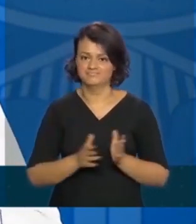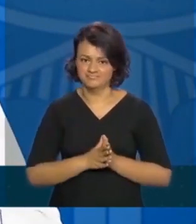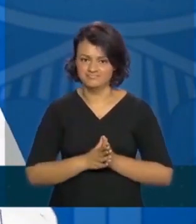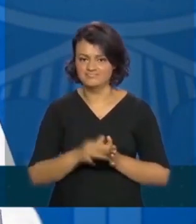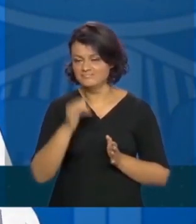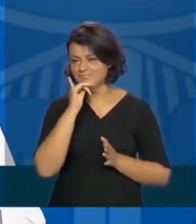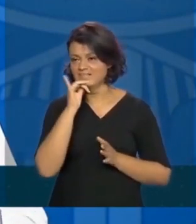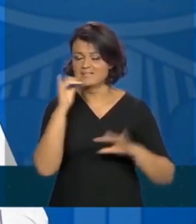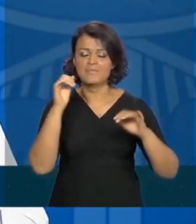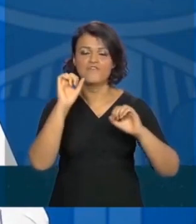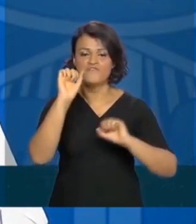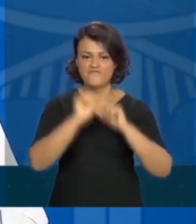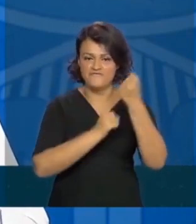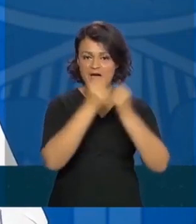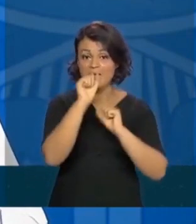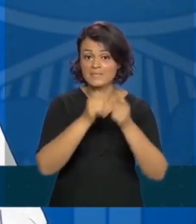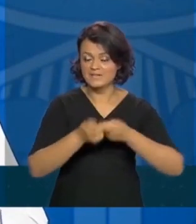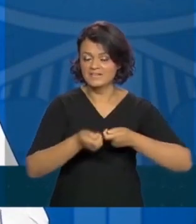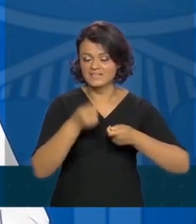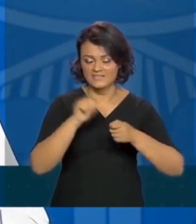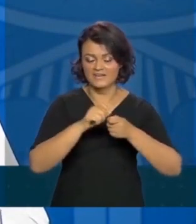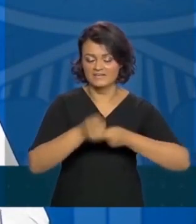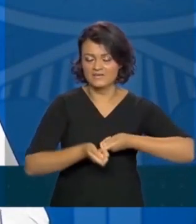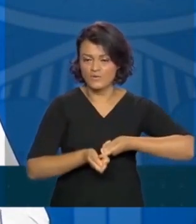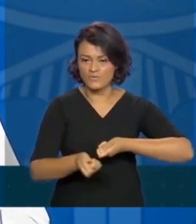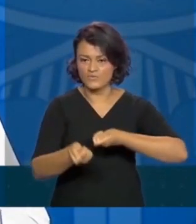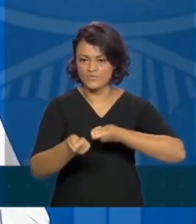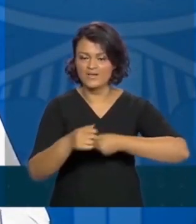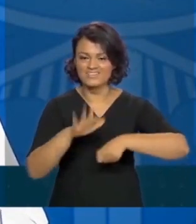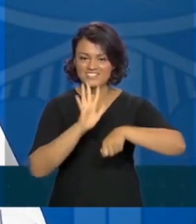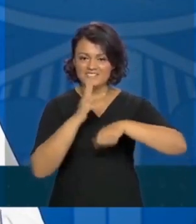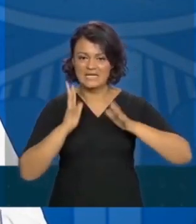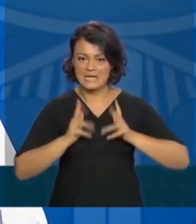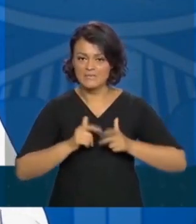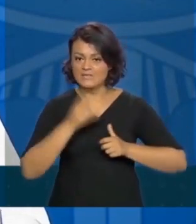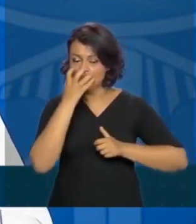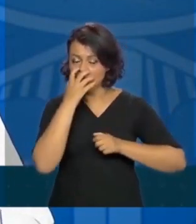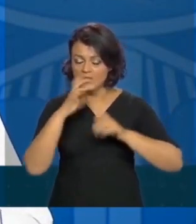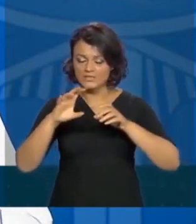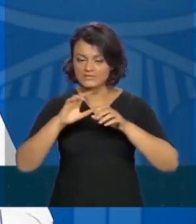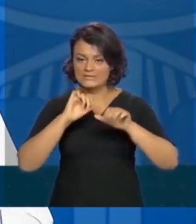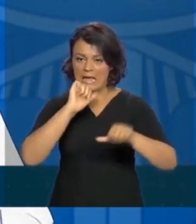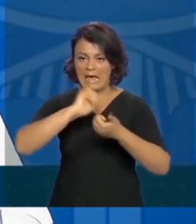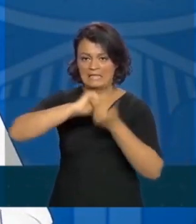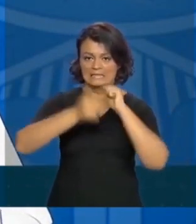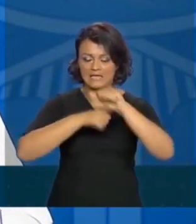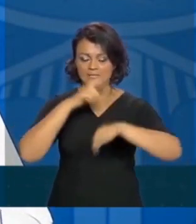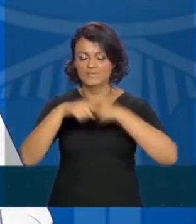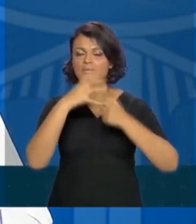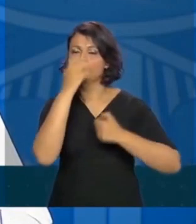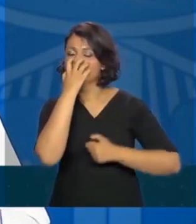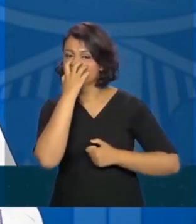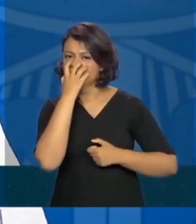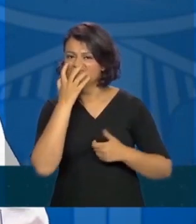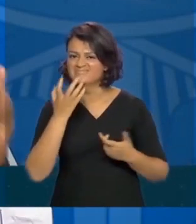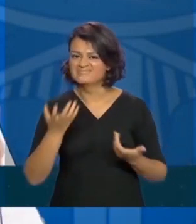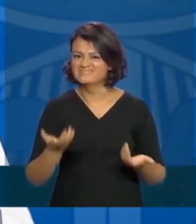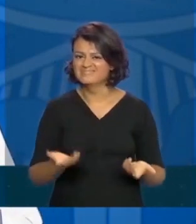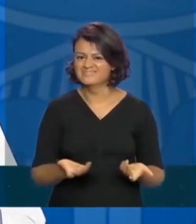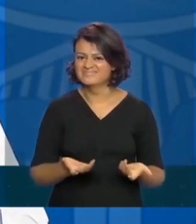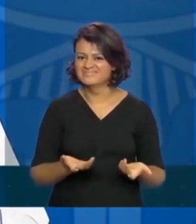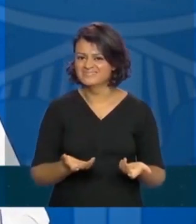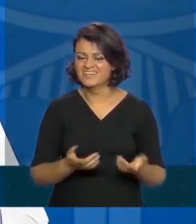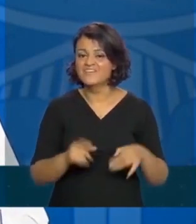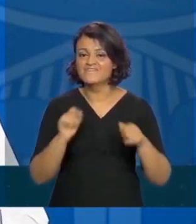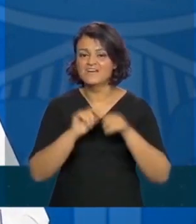fábrica que faz aspirador de pó, como um dia alguém falou para mim, e inverte o tubo e põe para ventilar. Faz um